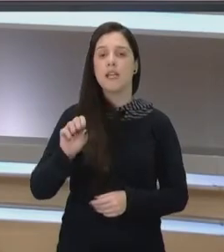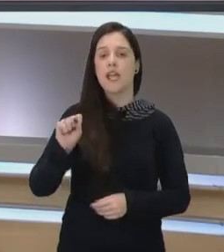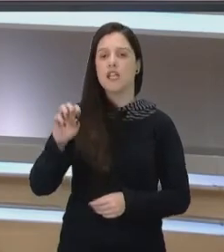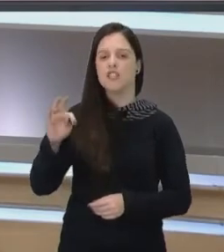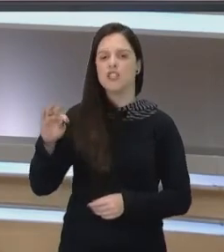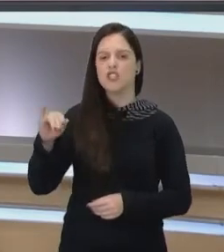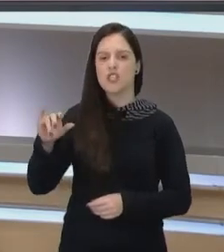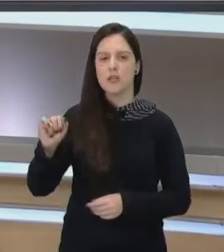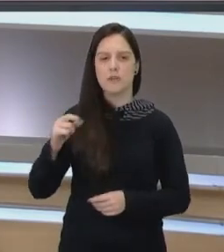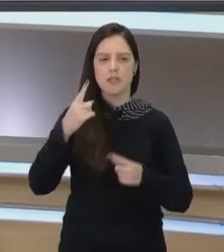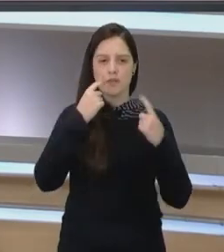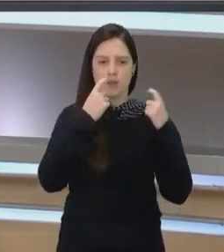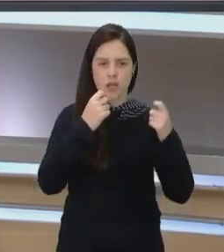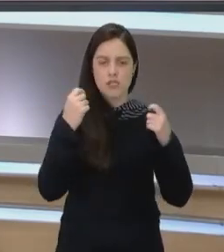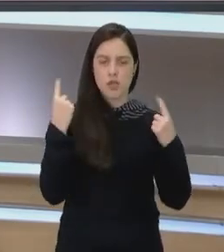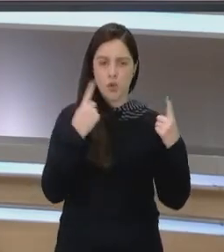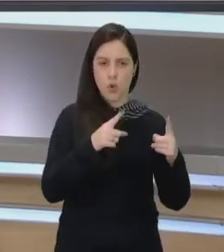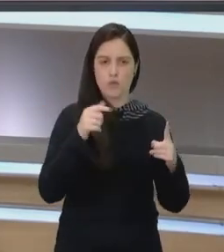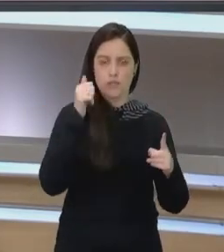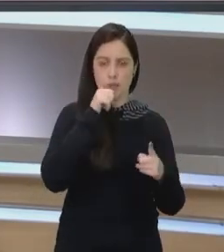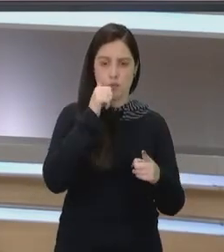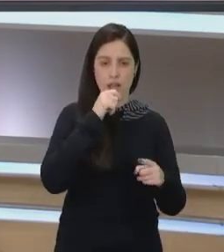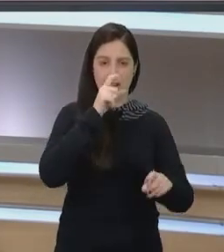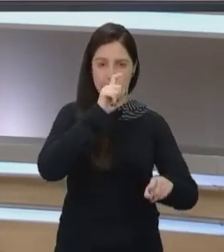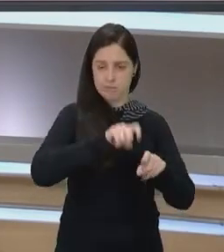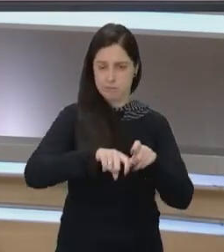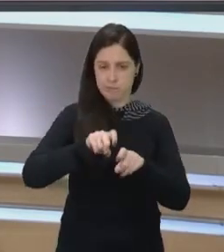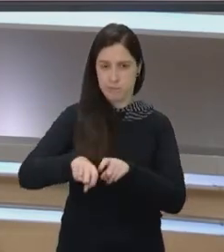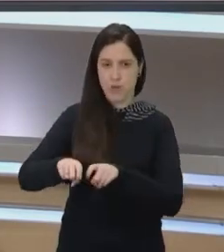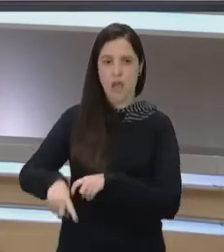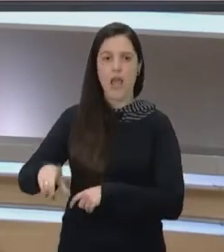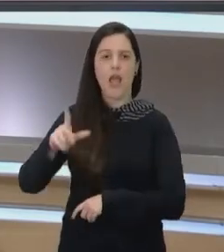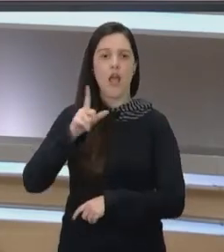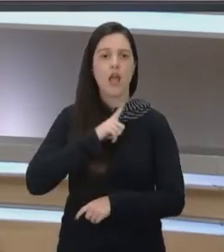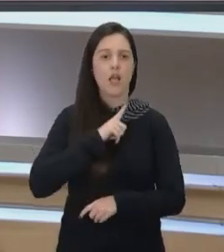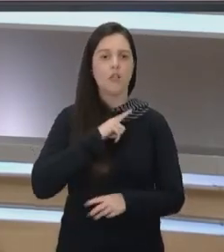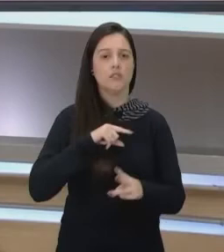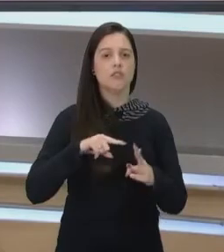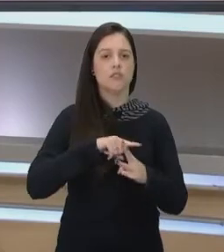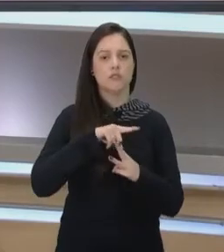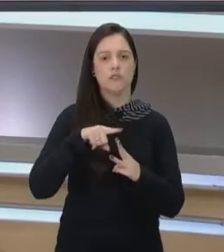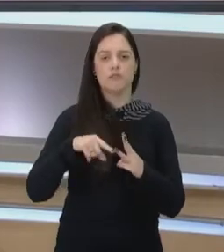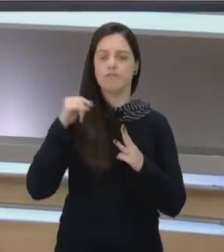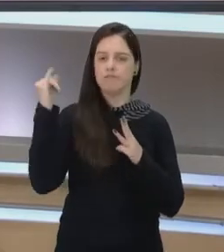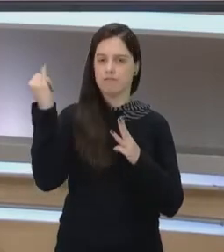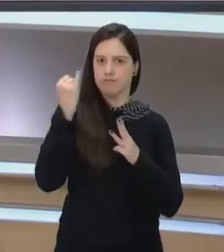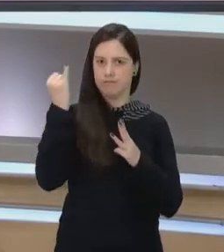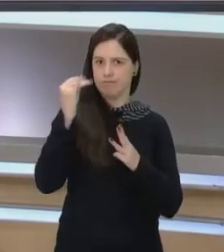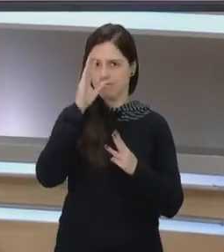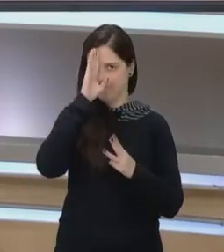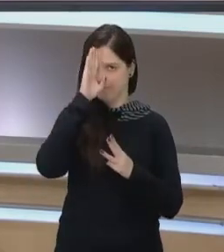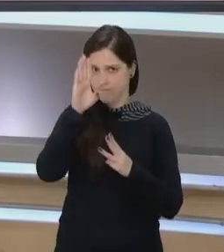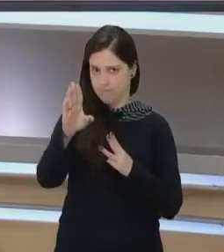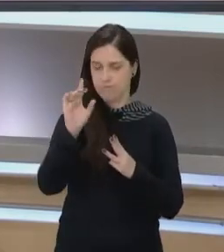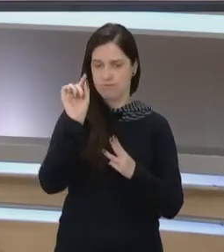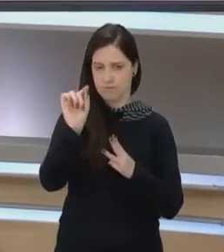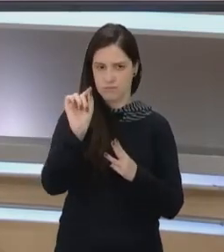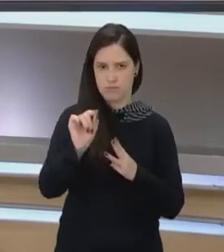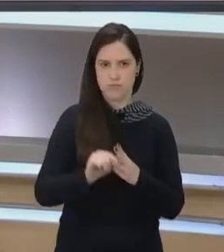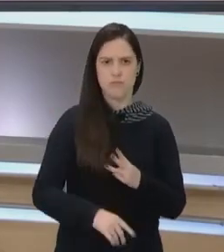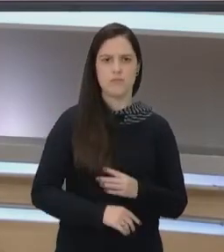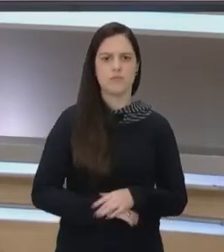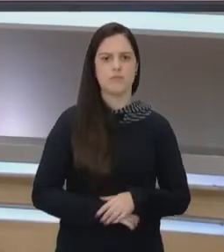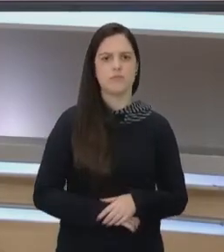violência de mulheres que são violentadas, a gente tem três pontos bastante importantes desses